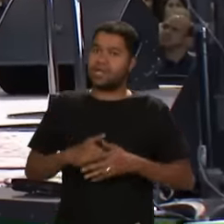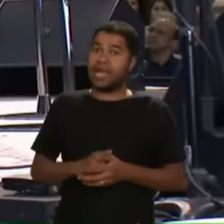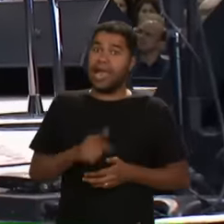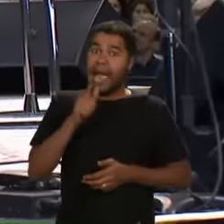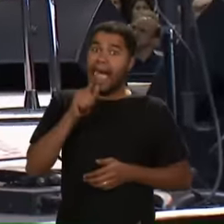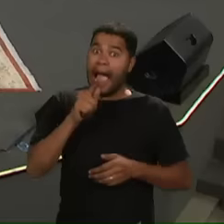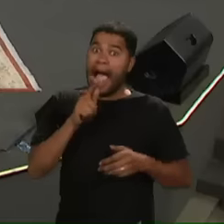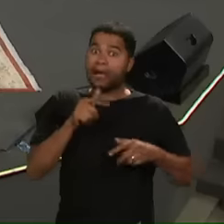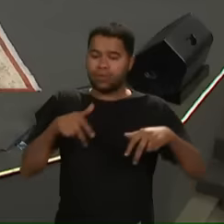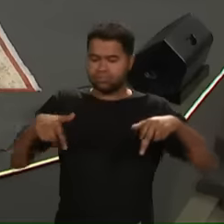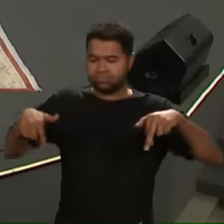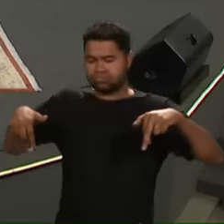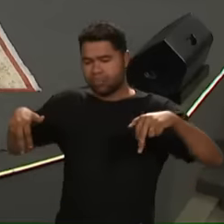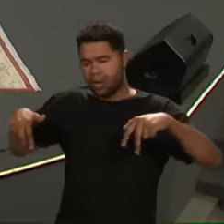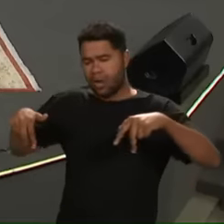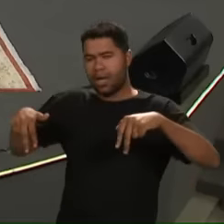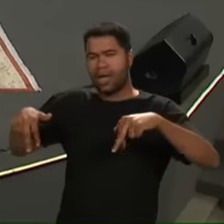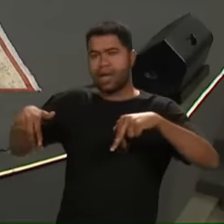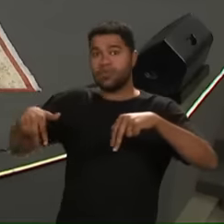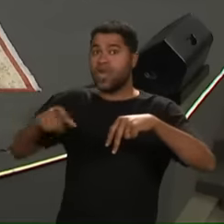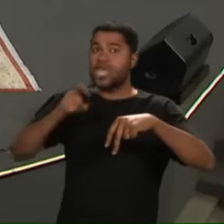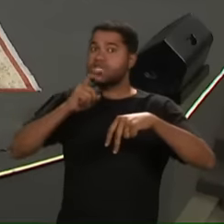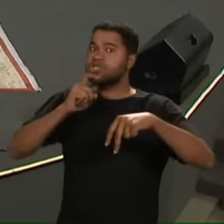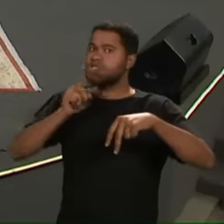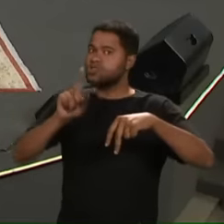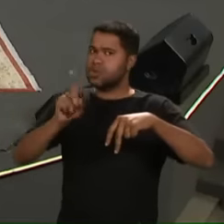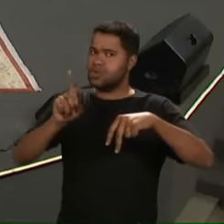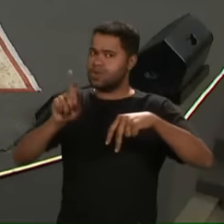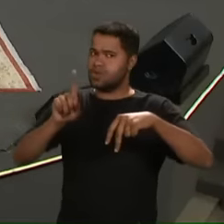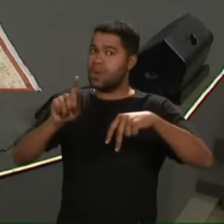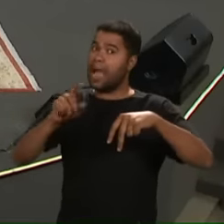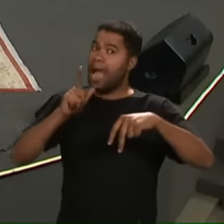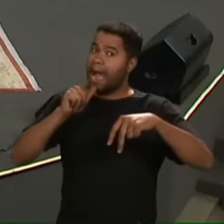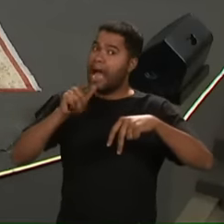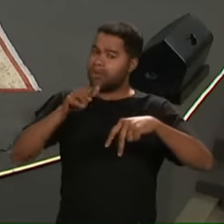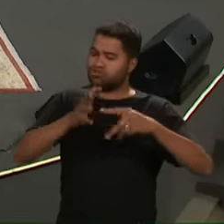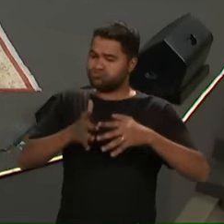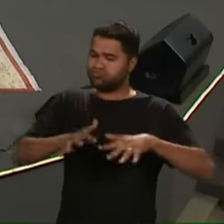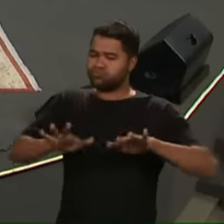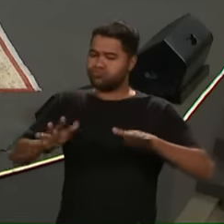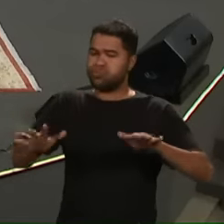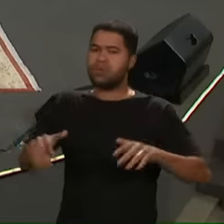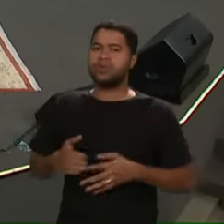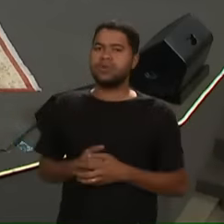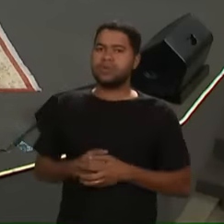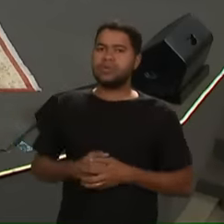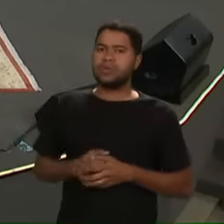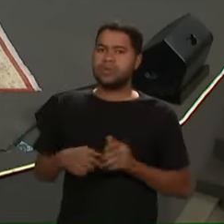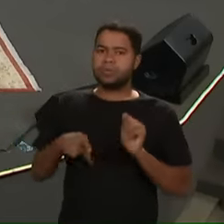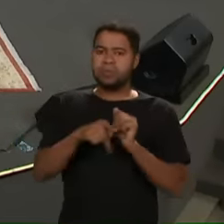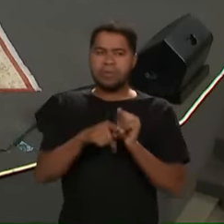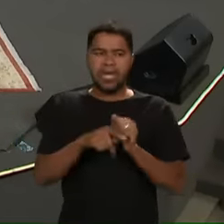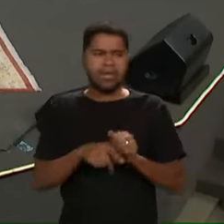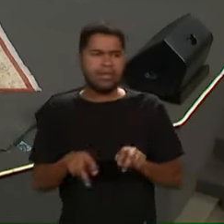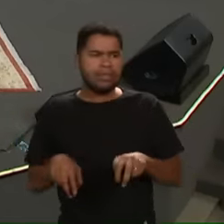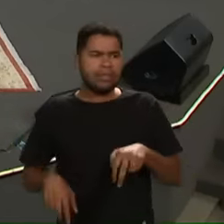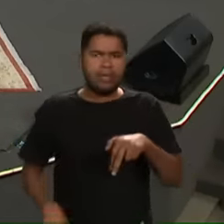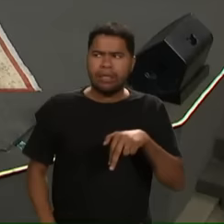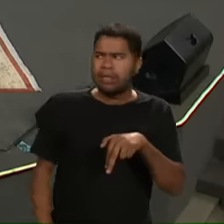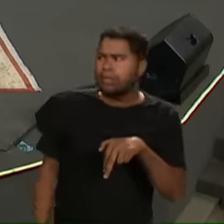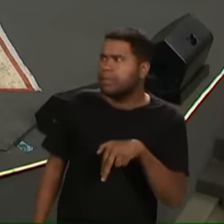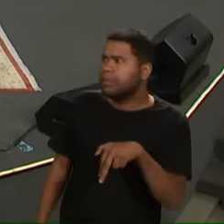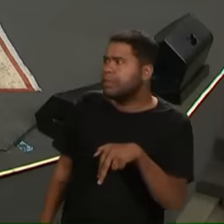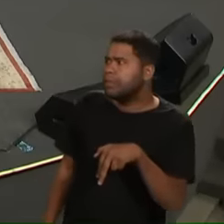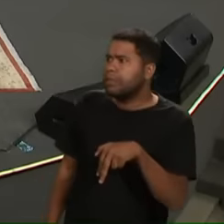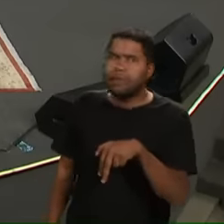sobre a água Não era gelo Aí João Pedro Olhou para um lado Olhou para o outro A